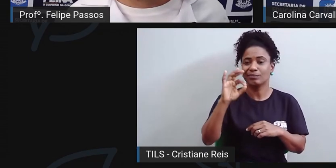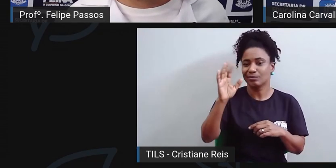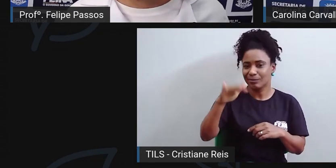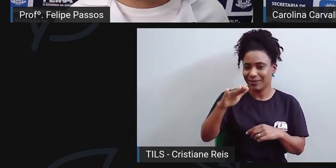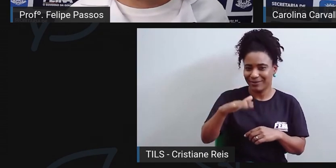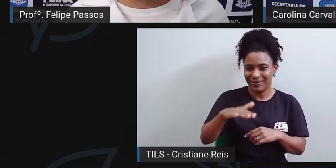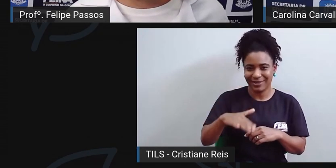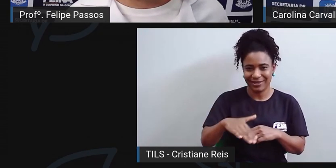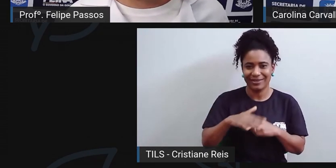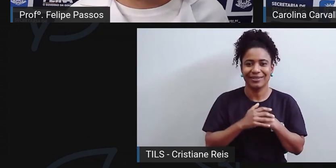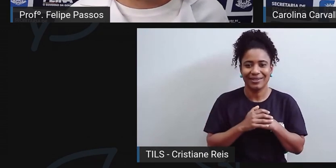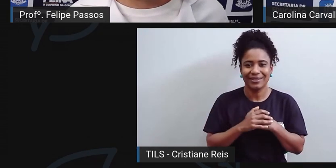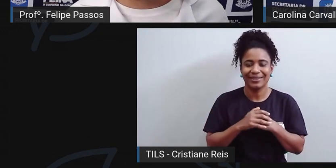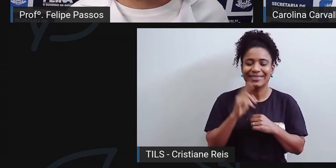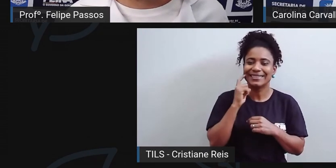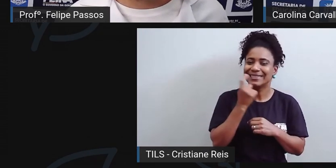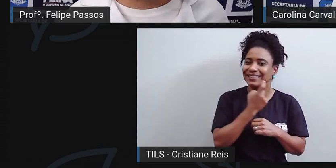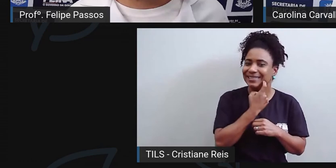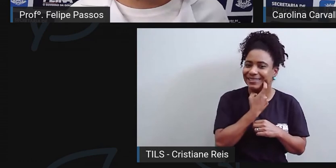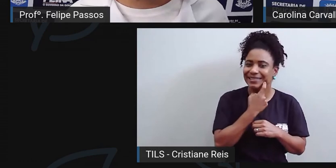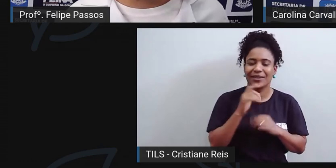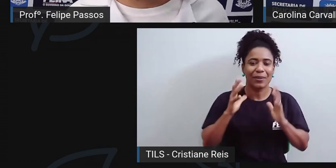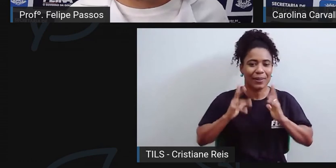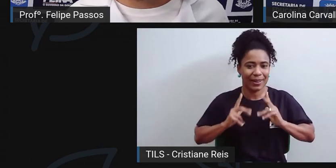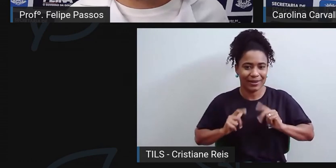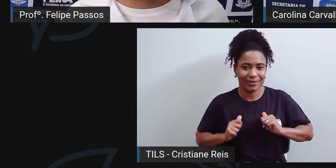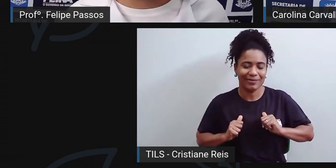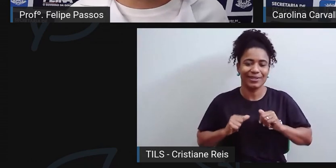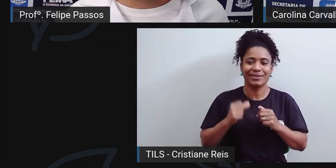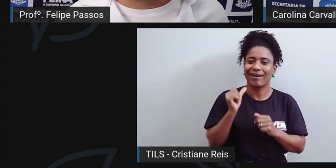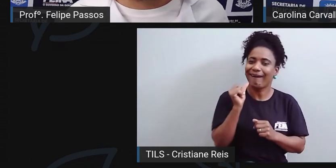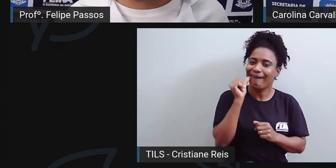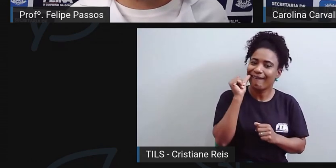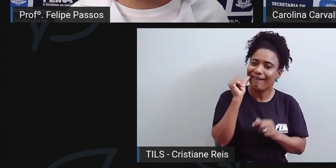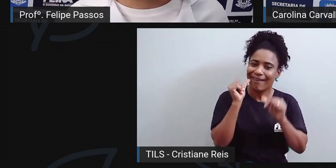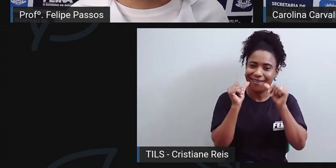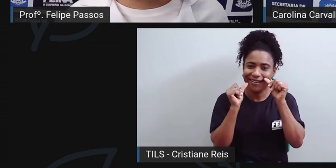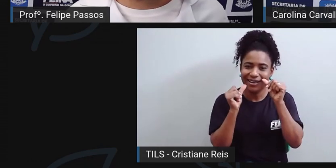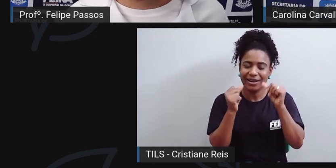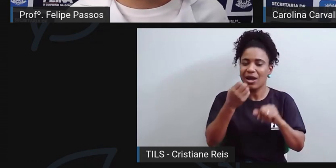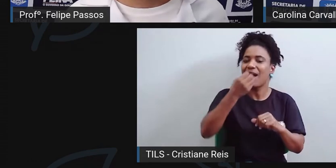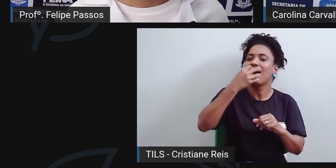alguns serviços como restauração, limpeza, tratamento de canal, raio-x,